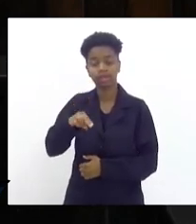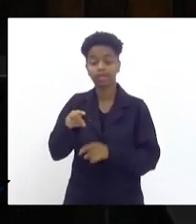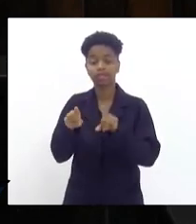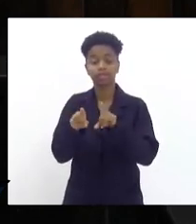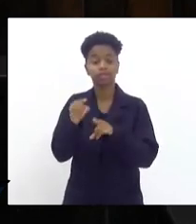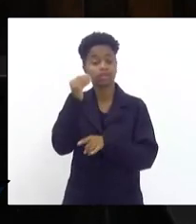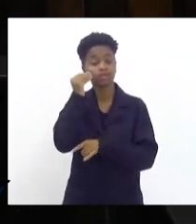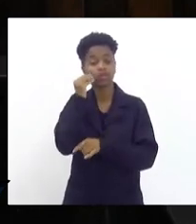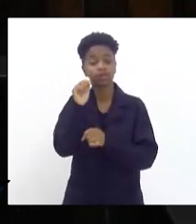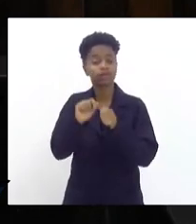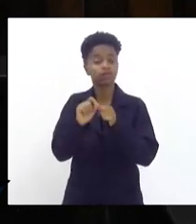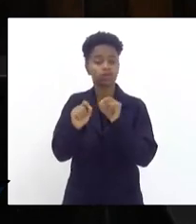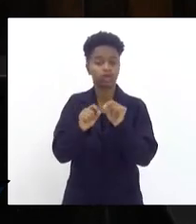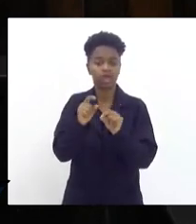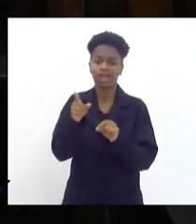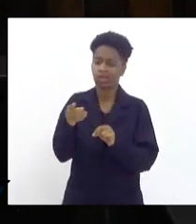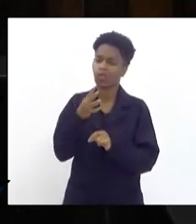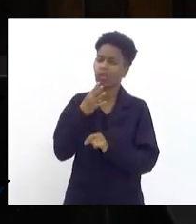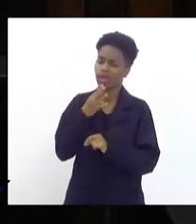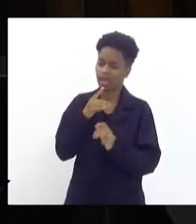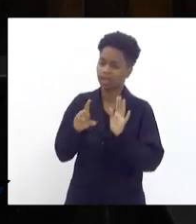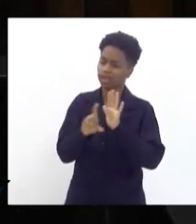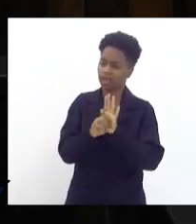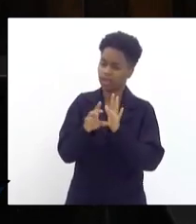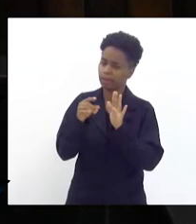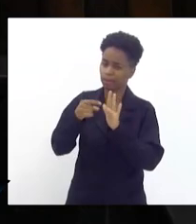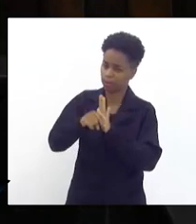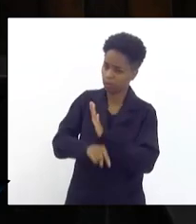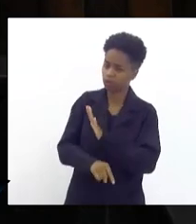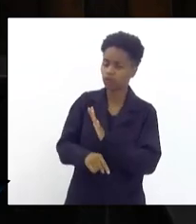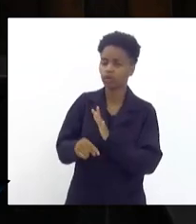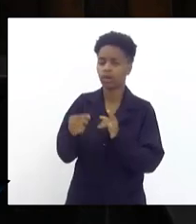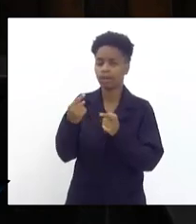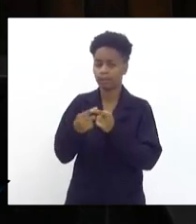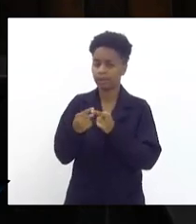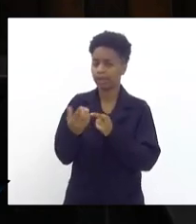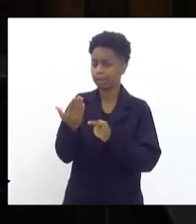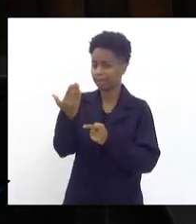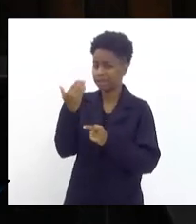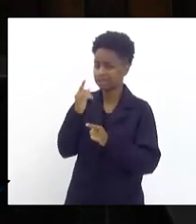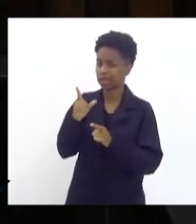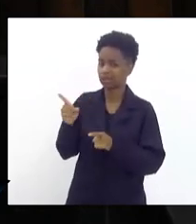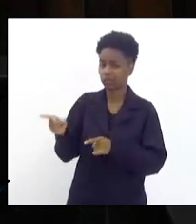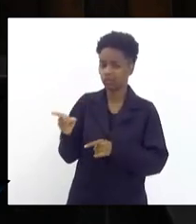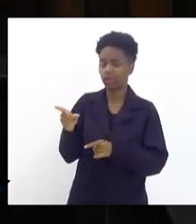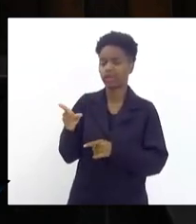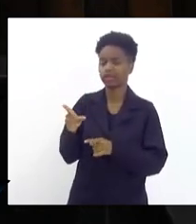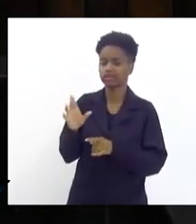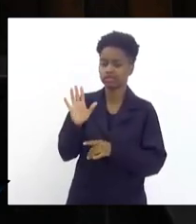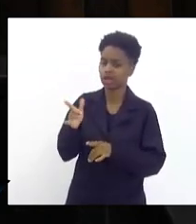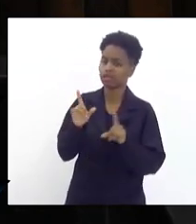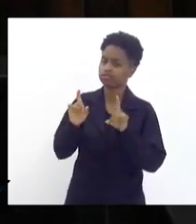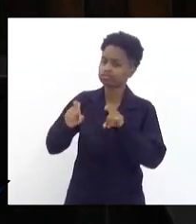que conhece essa lei com palma da mão, ele tinha mandato quando a lei foi aprovada,